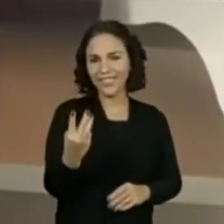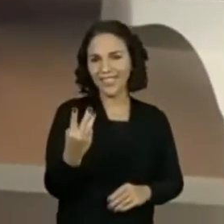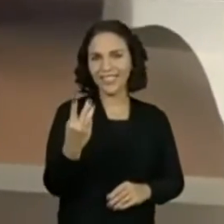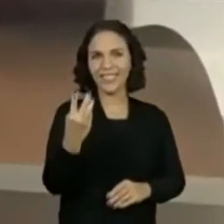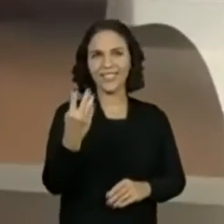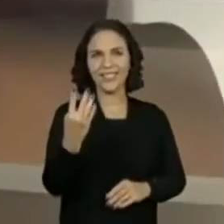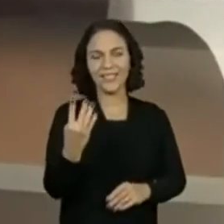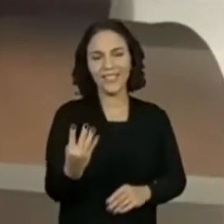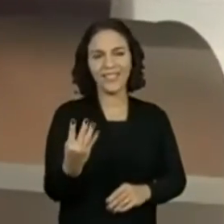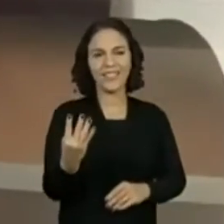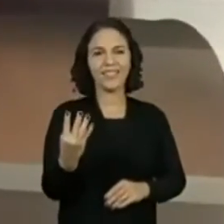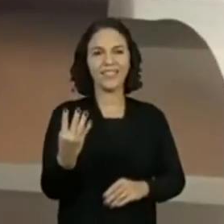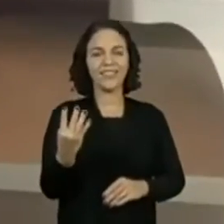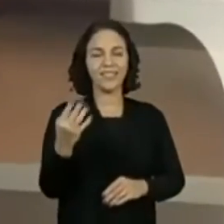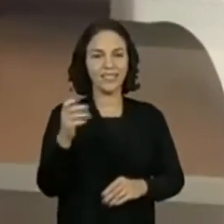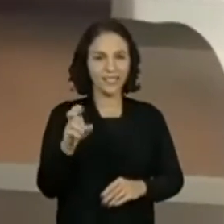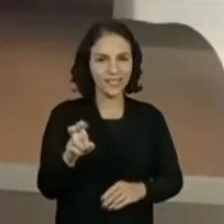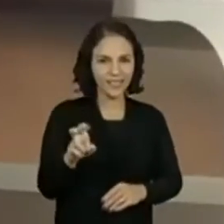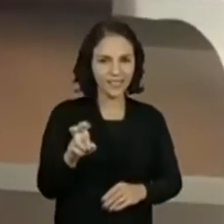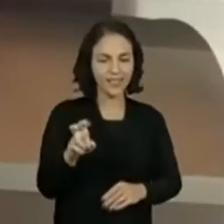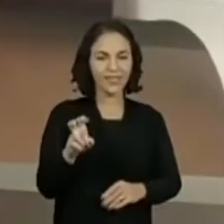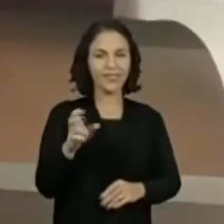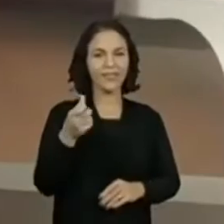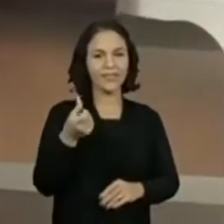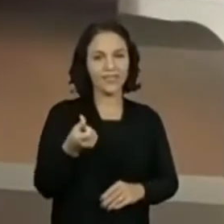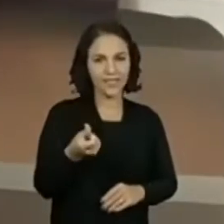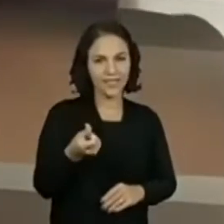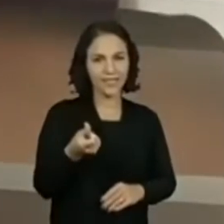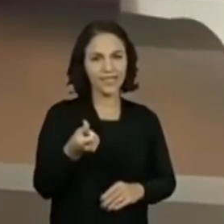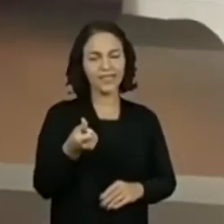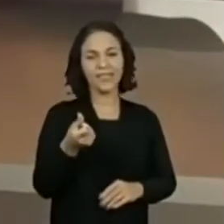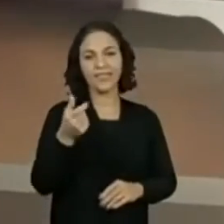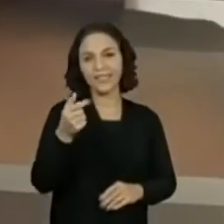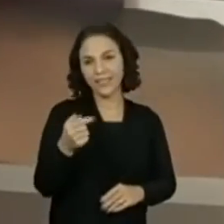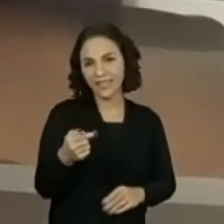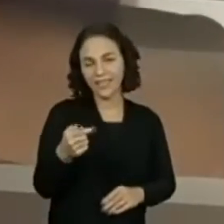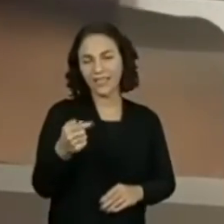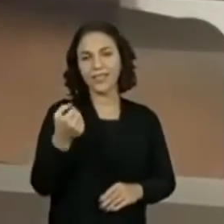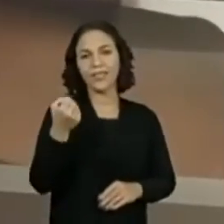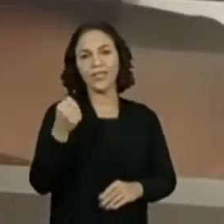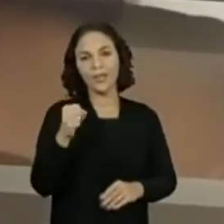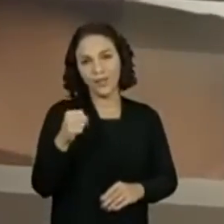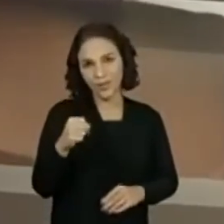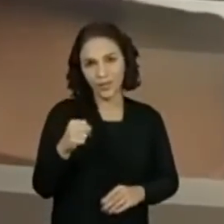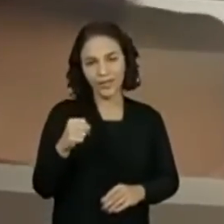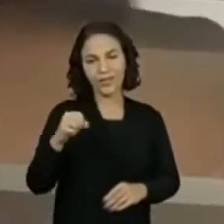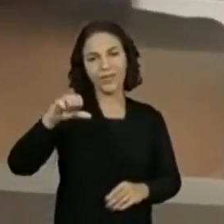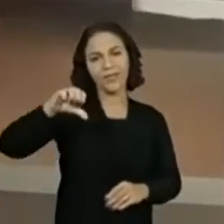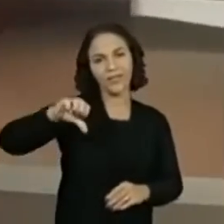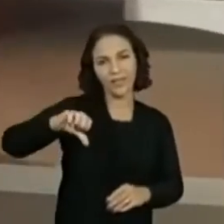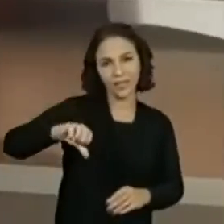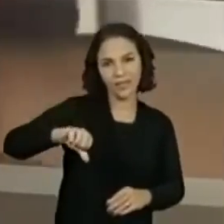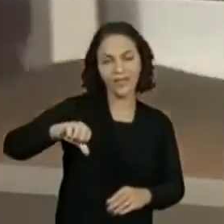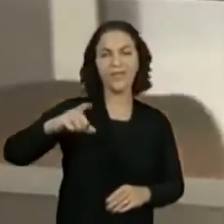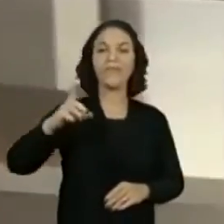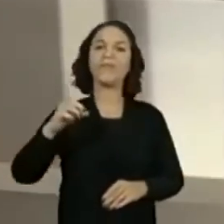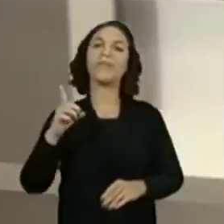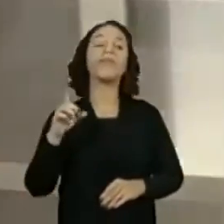3, 4, 5, 6, 7, 8, 9.